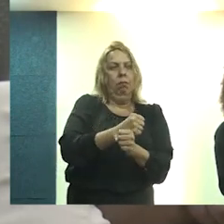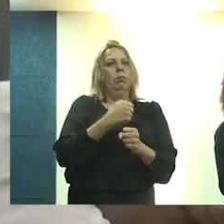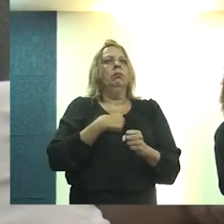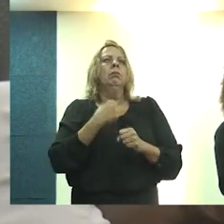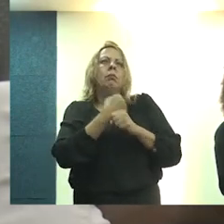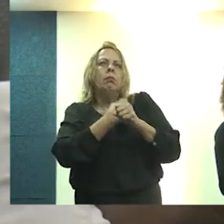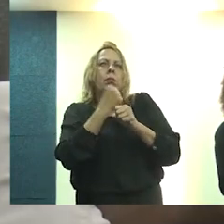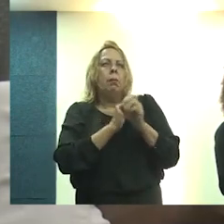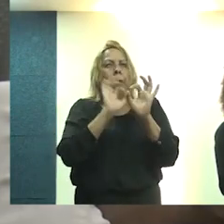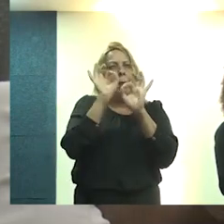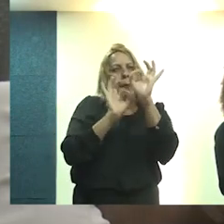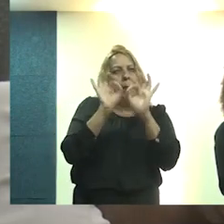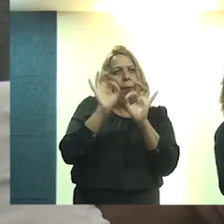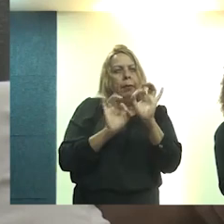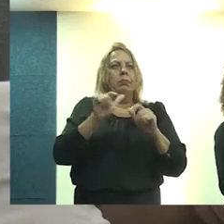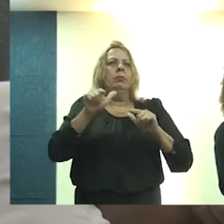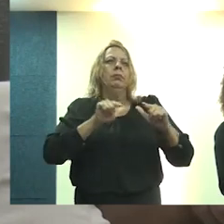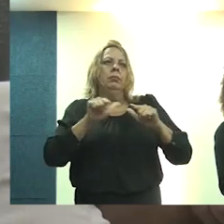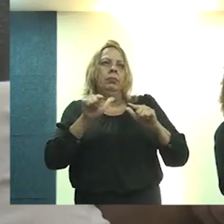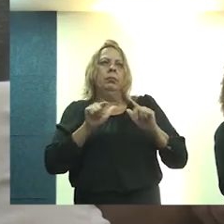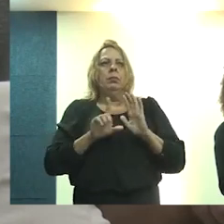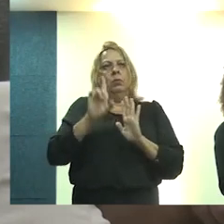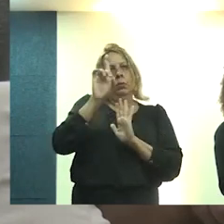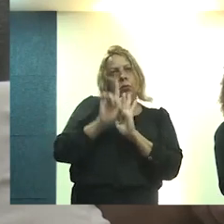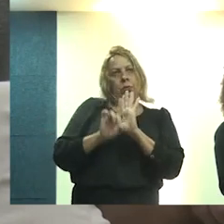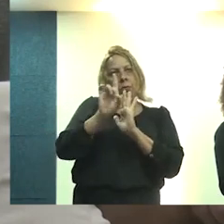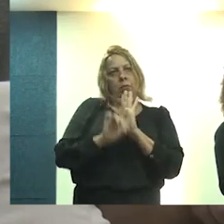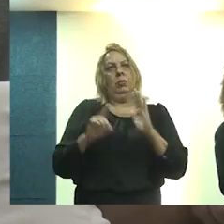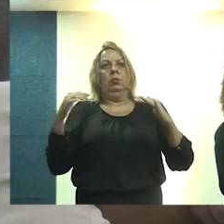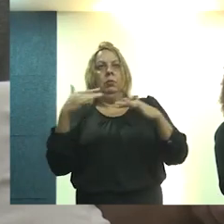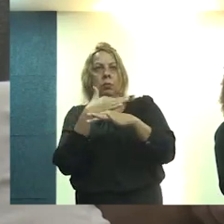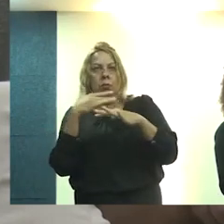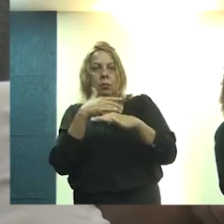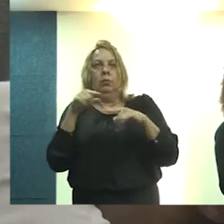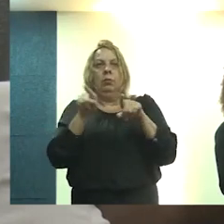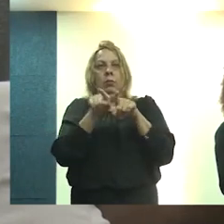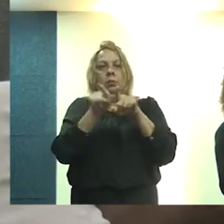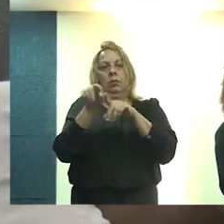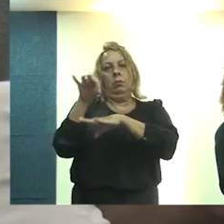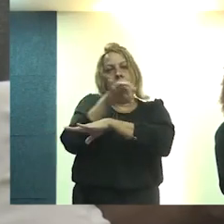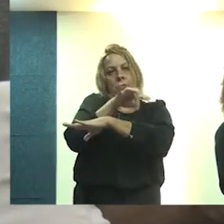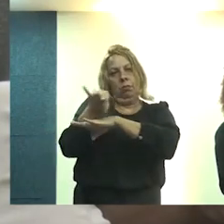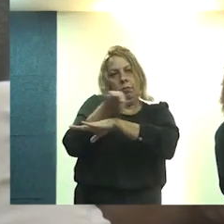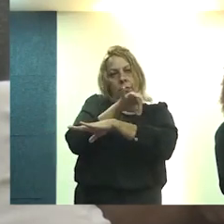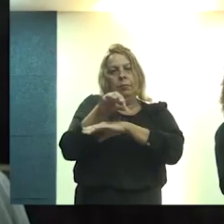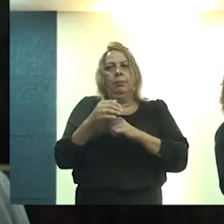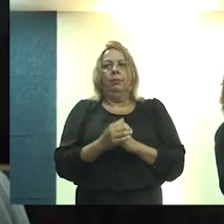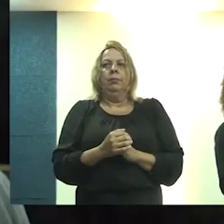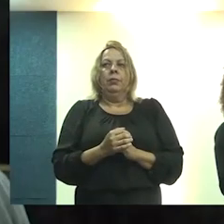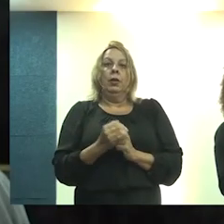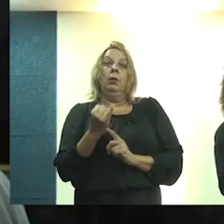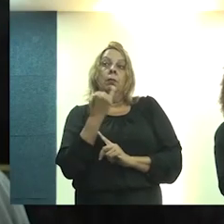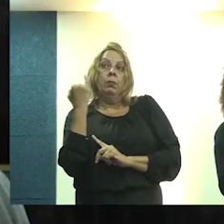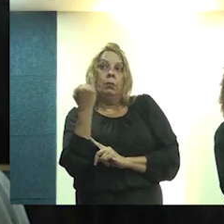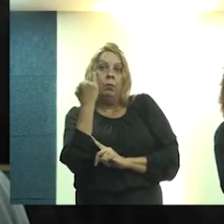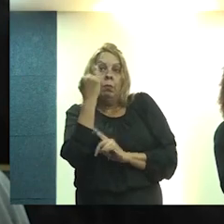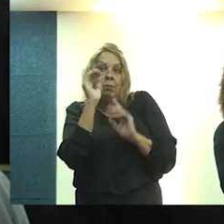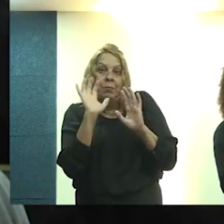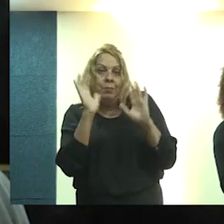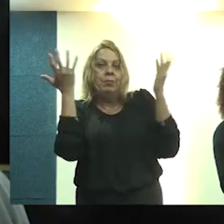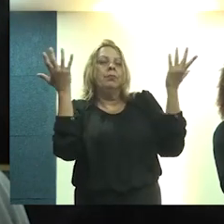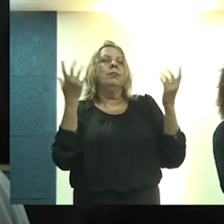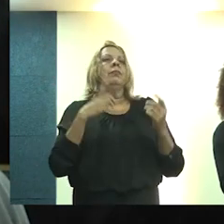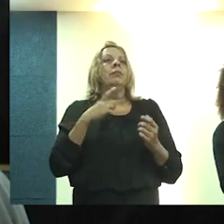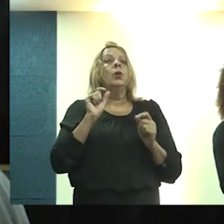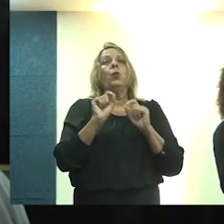construir um trabalho comprometido com o direito à cidade e à arquitetura. E a importância dessa comemoração também